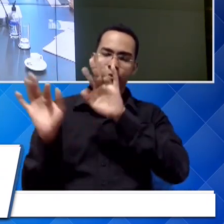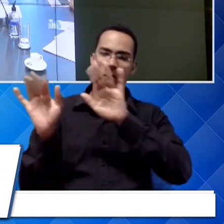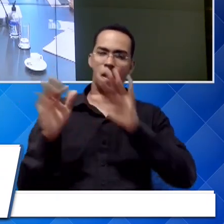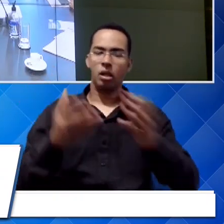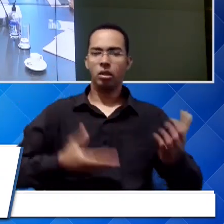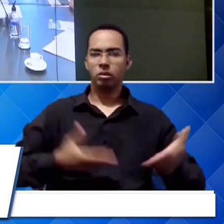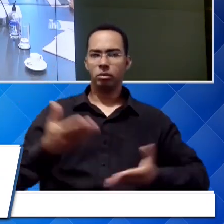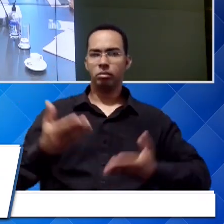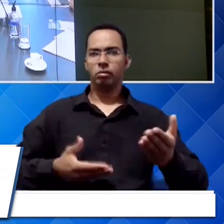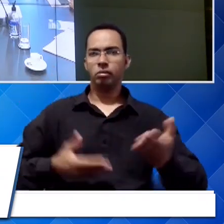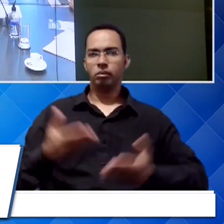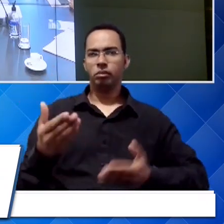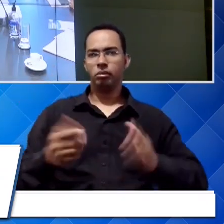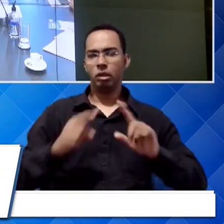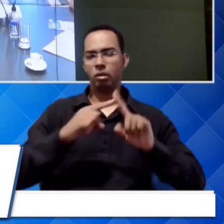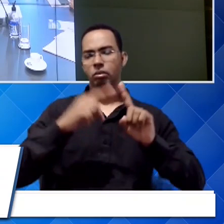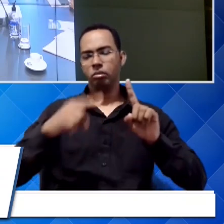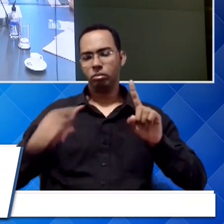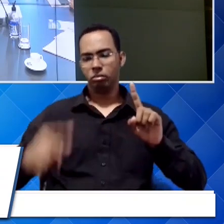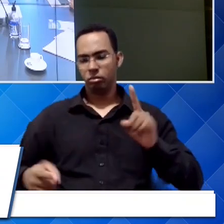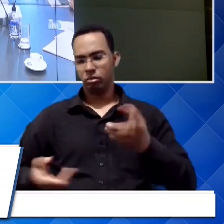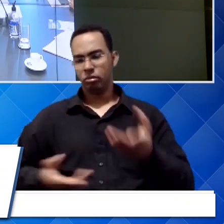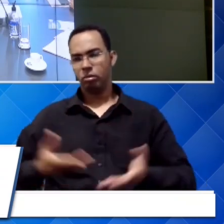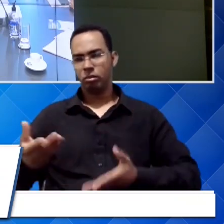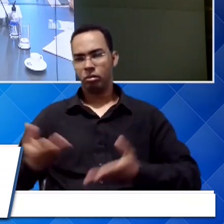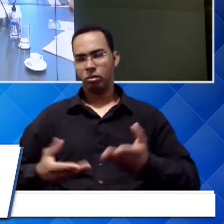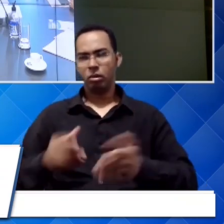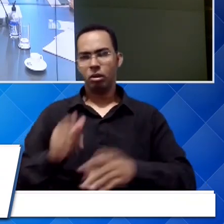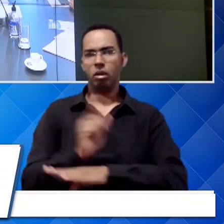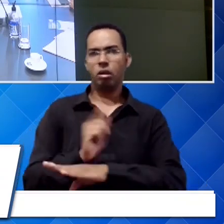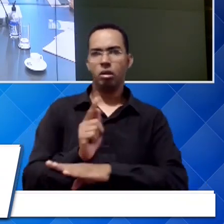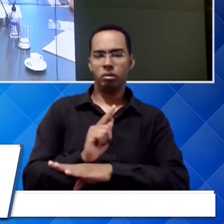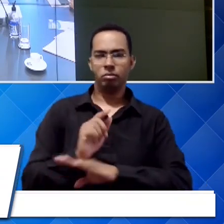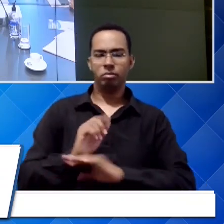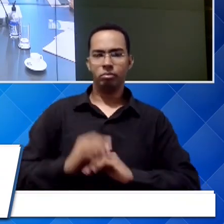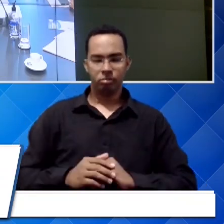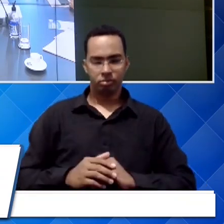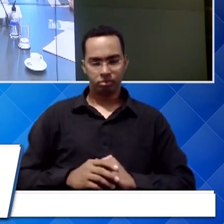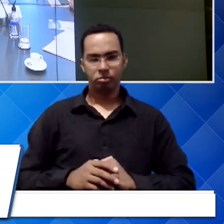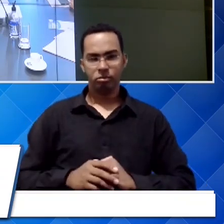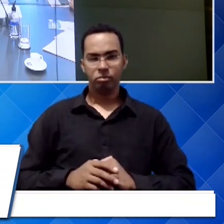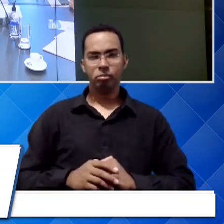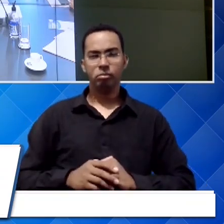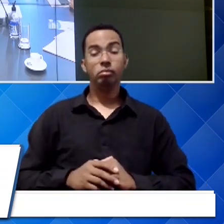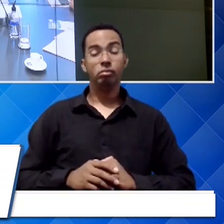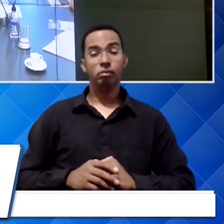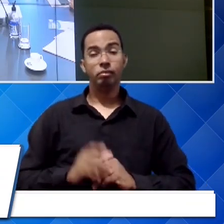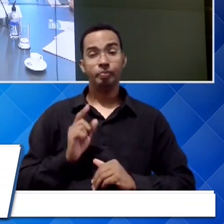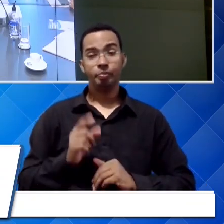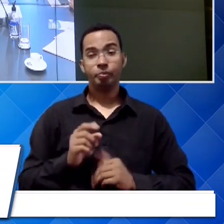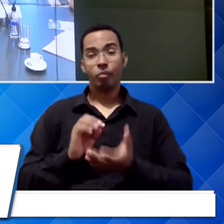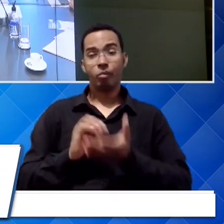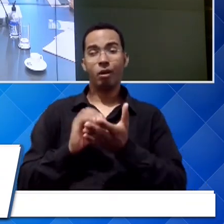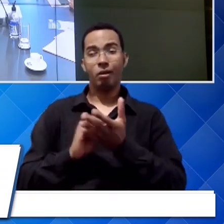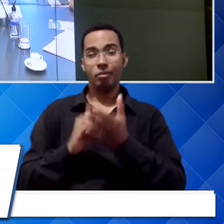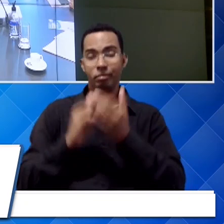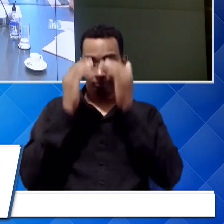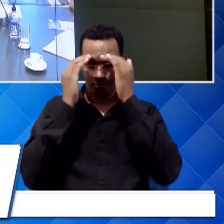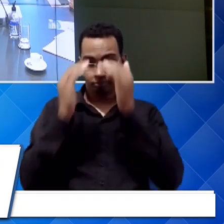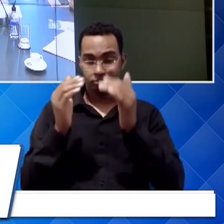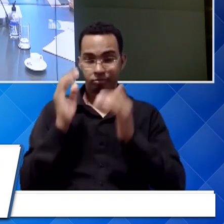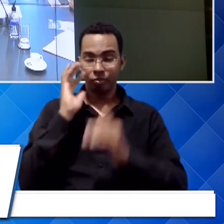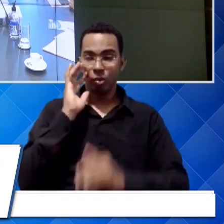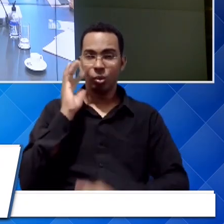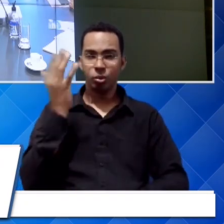prestados aos trabalhadores naquela gerência regional. E esse descaso que foi acontecido,